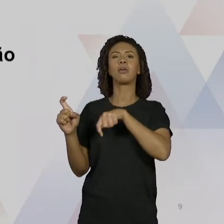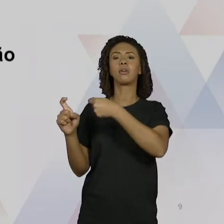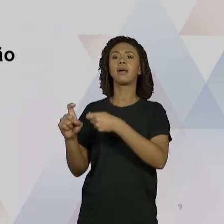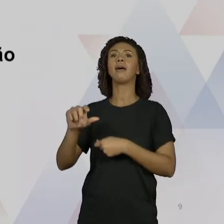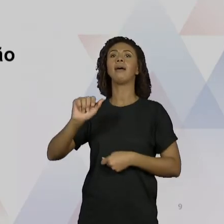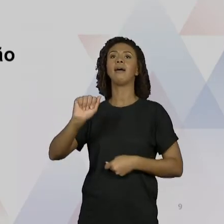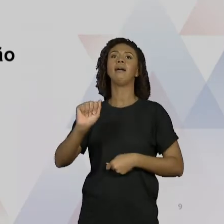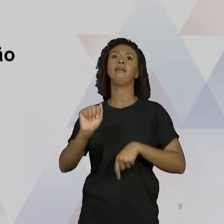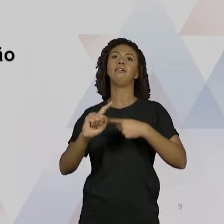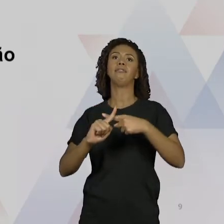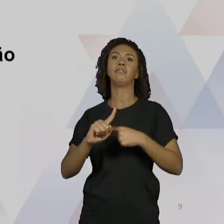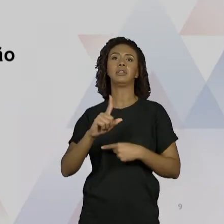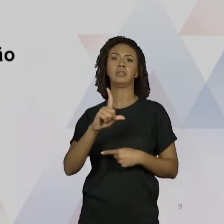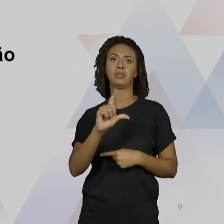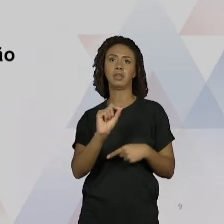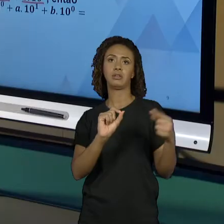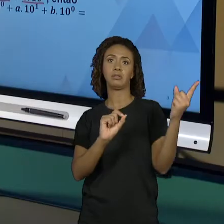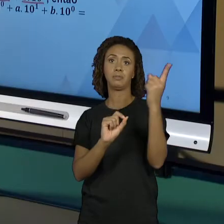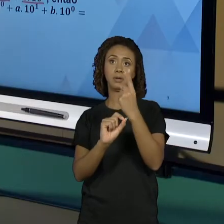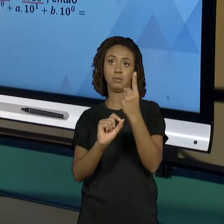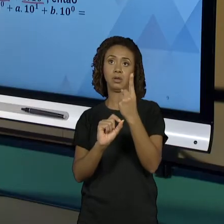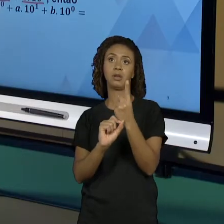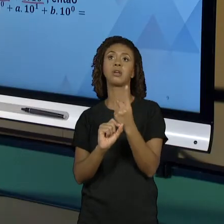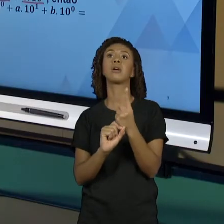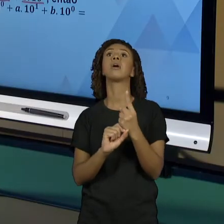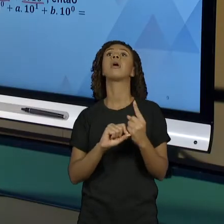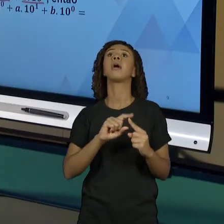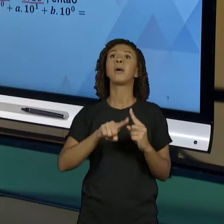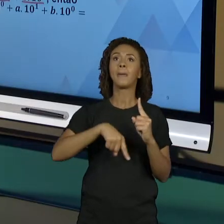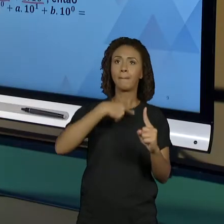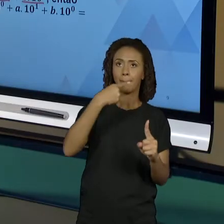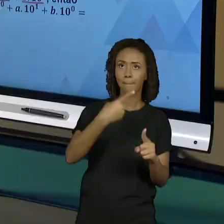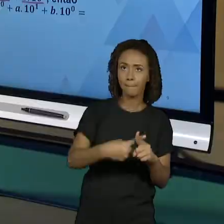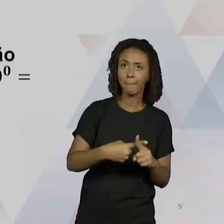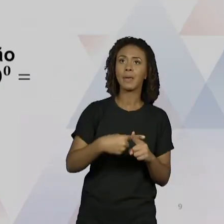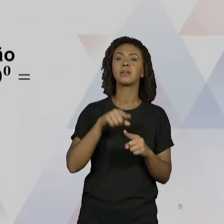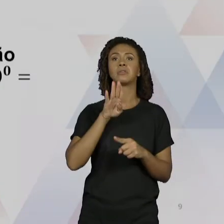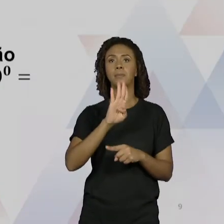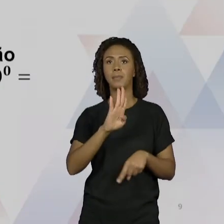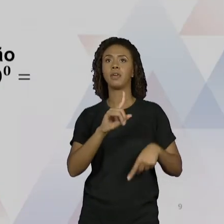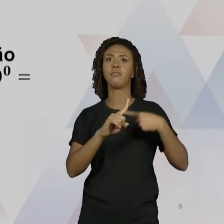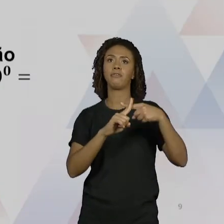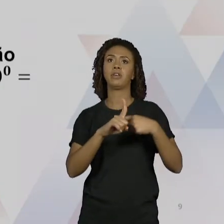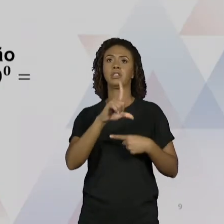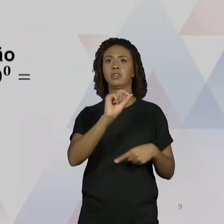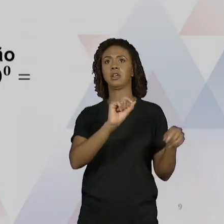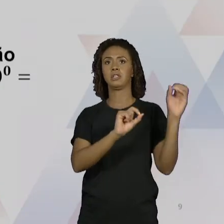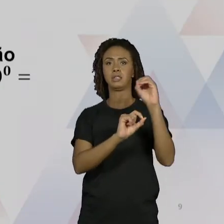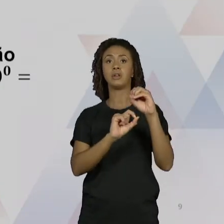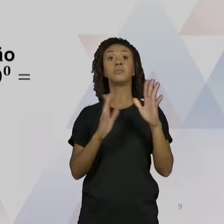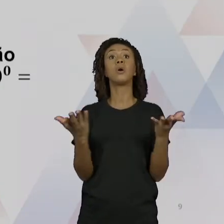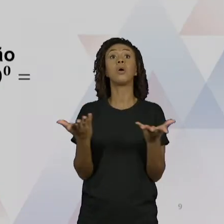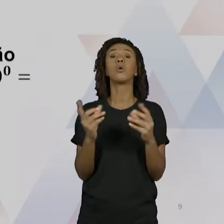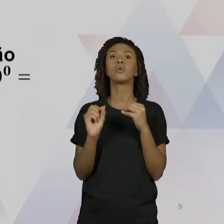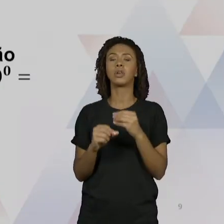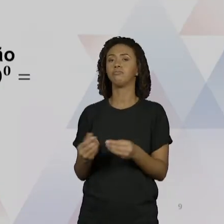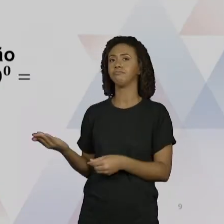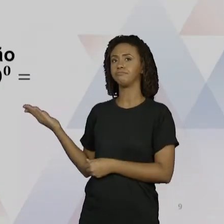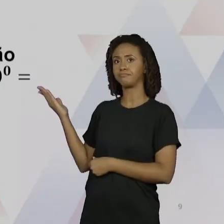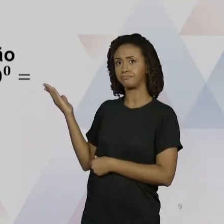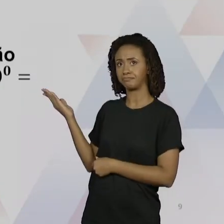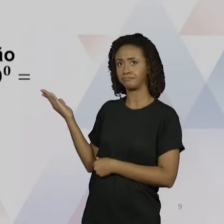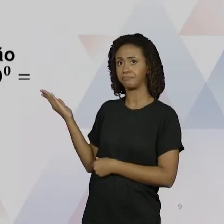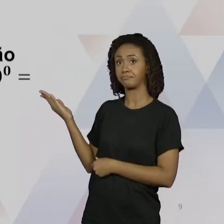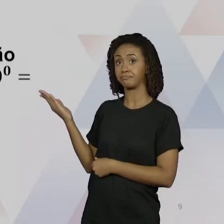b vezes 10 a zero. Então o que eu quero é 37 mais x que é 3 vezes 10 a primeira mais 7